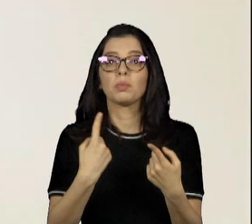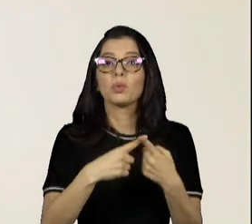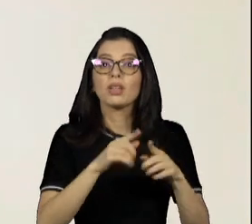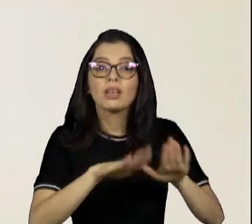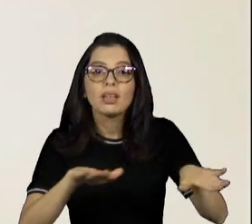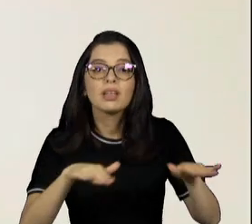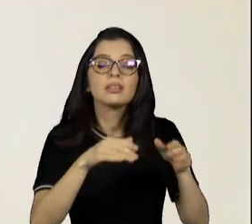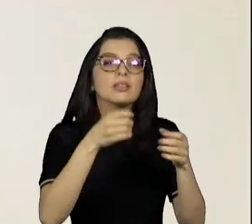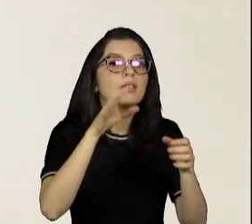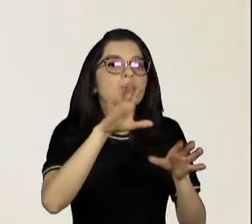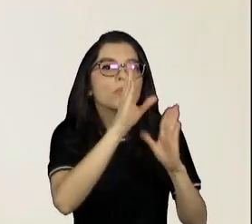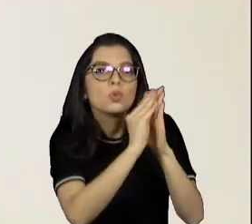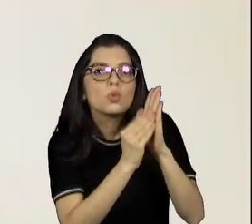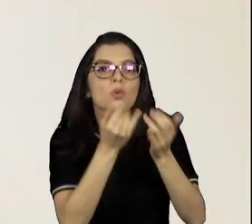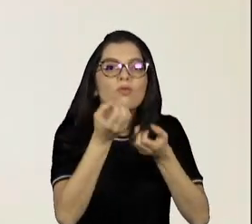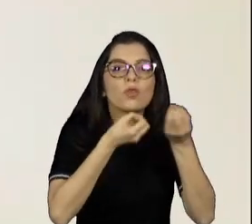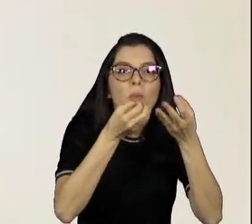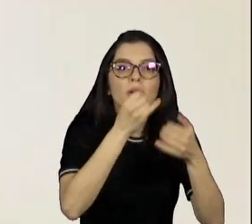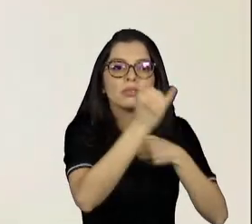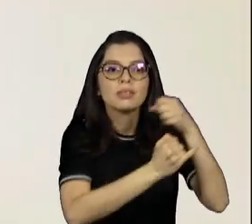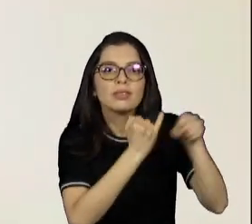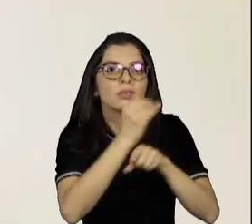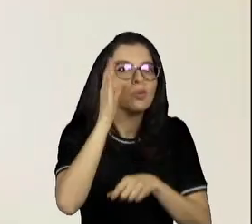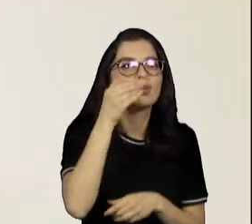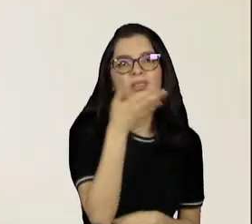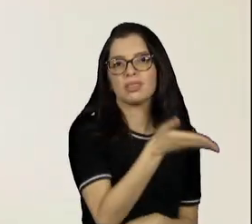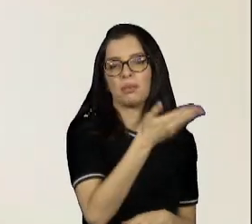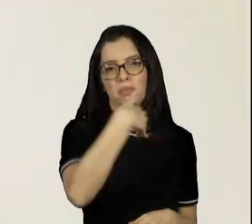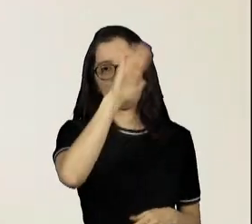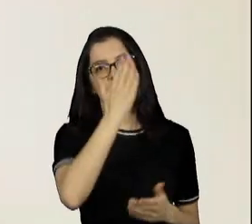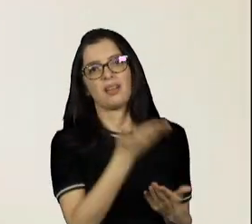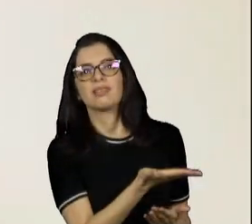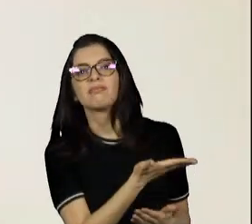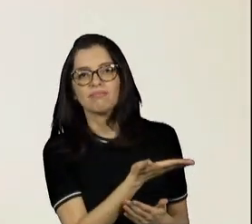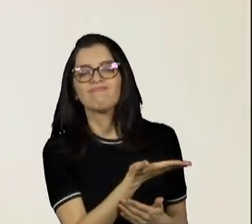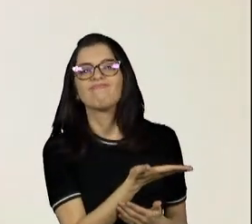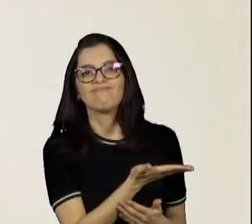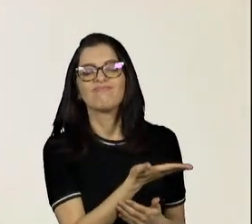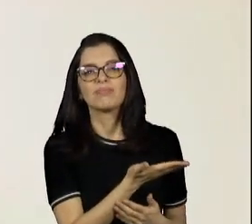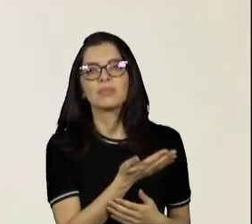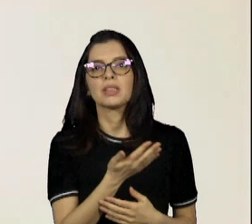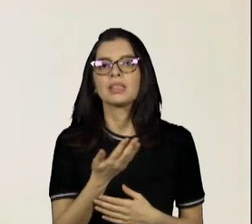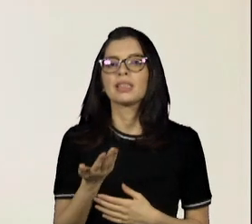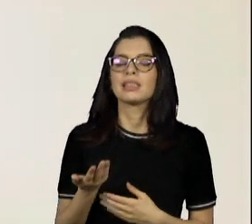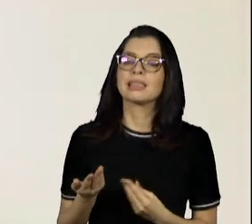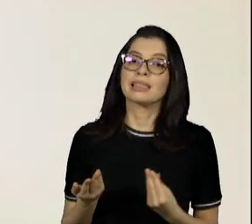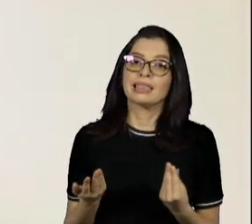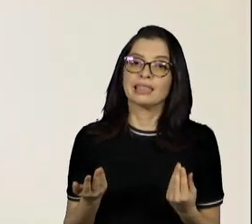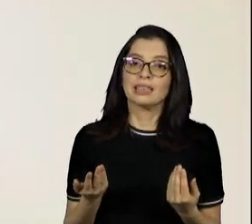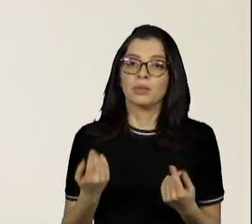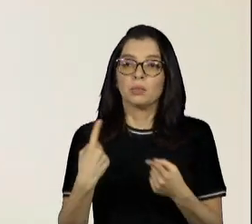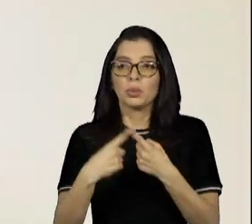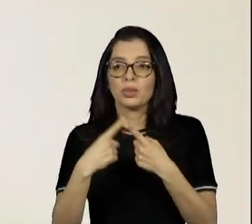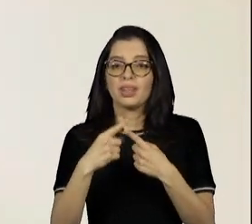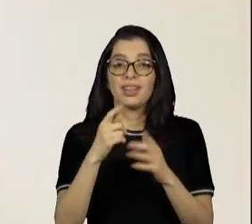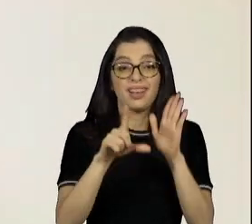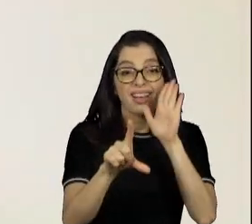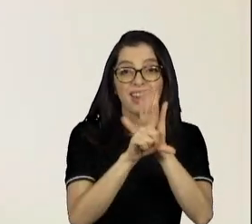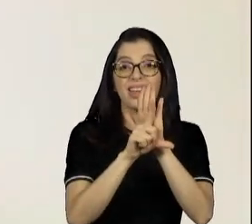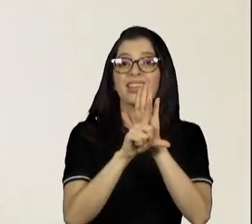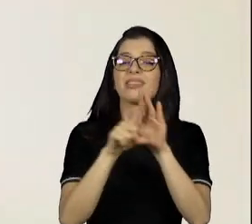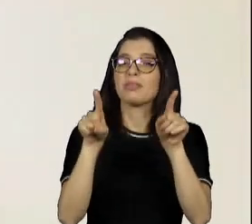através da internet. O que eu acho muito mais difícil, porque as leis fazem com que os